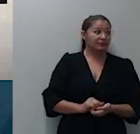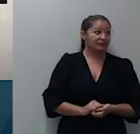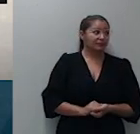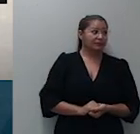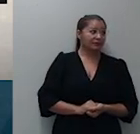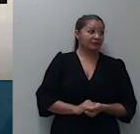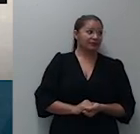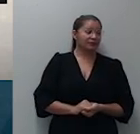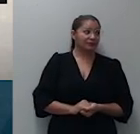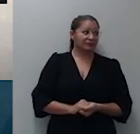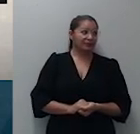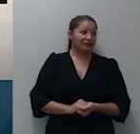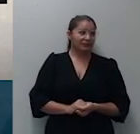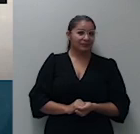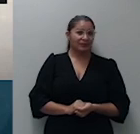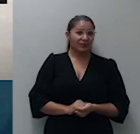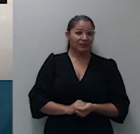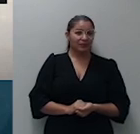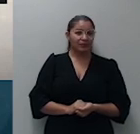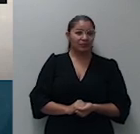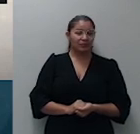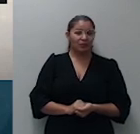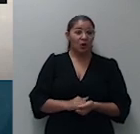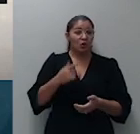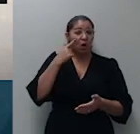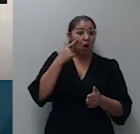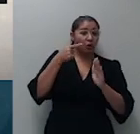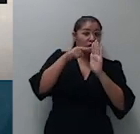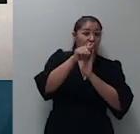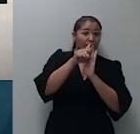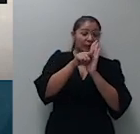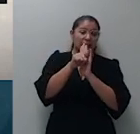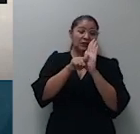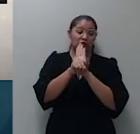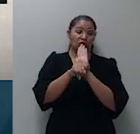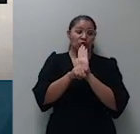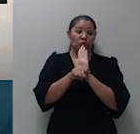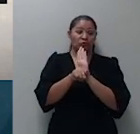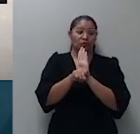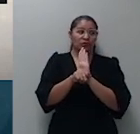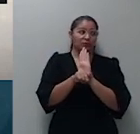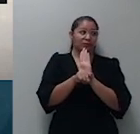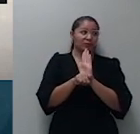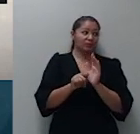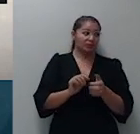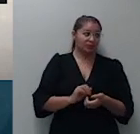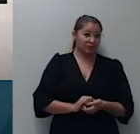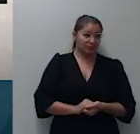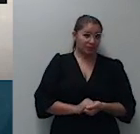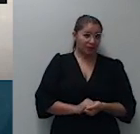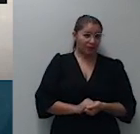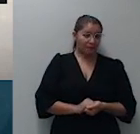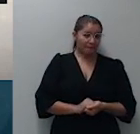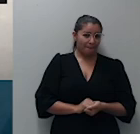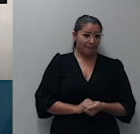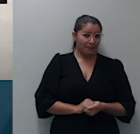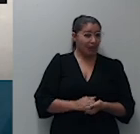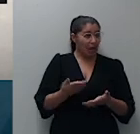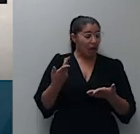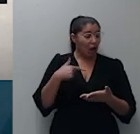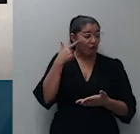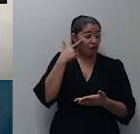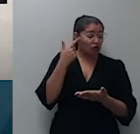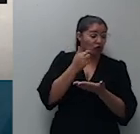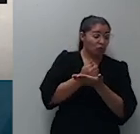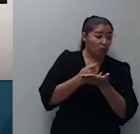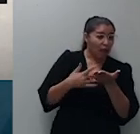sendo possível reexaminar o que foi decidido sob pena de ofensa a preclusão e a coisa julgada